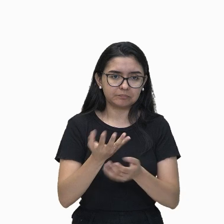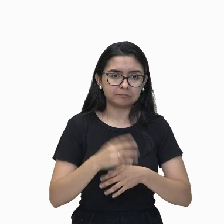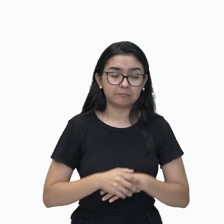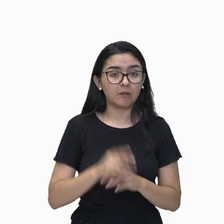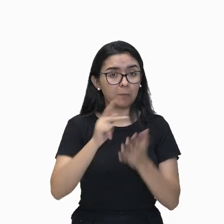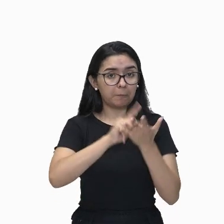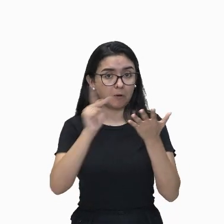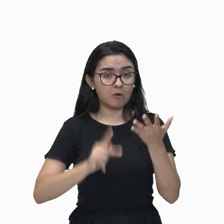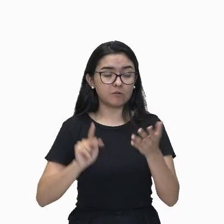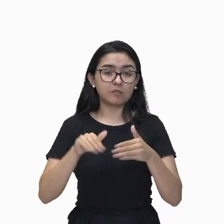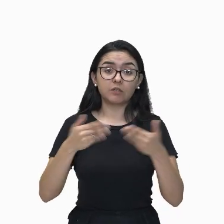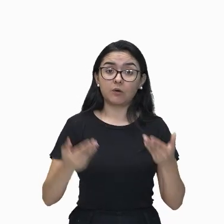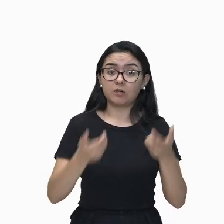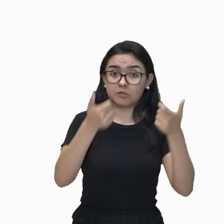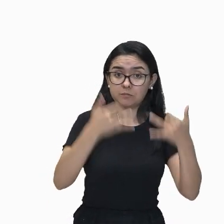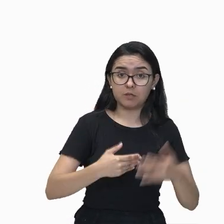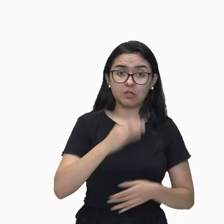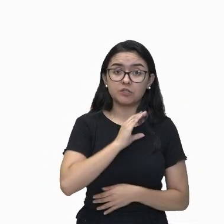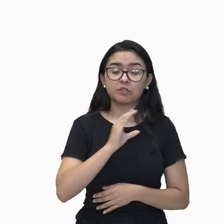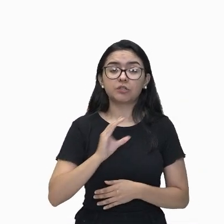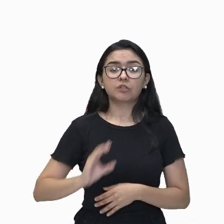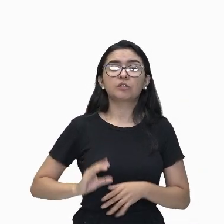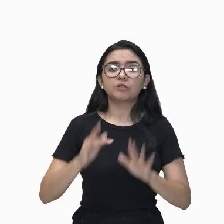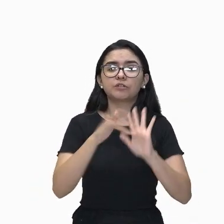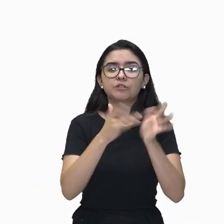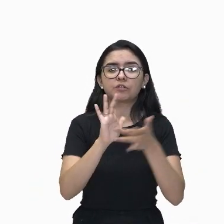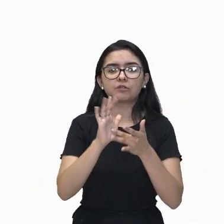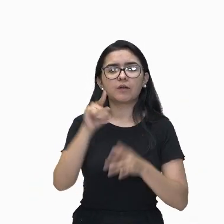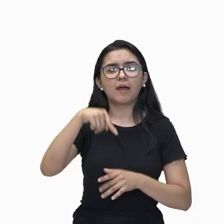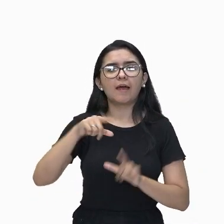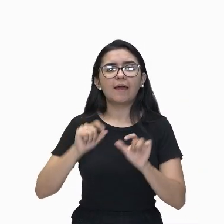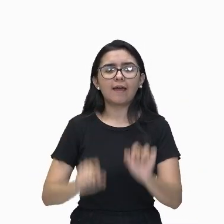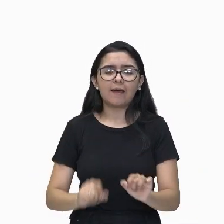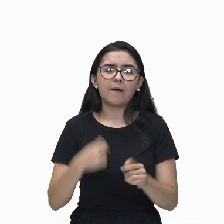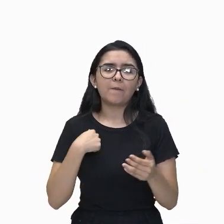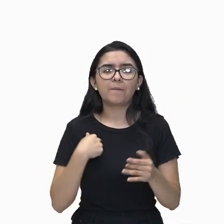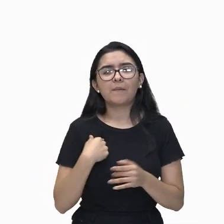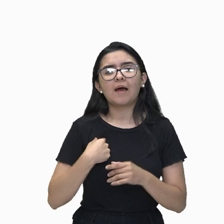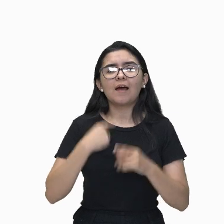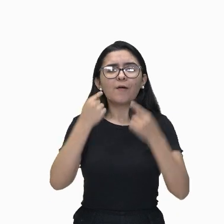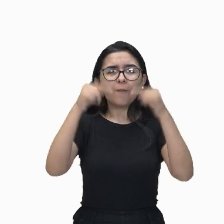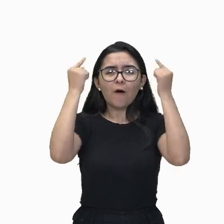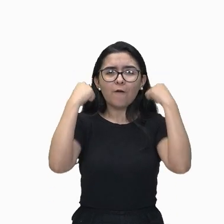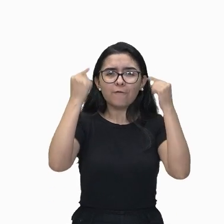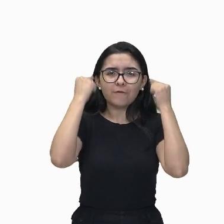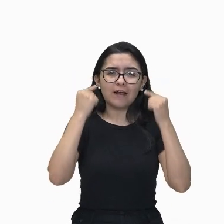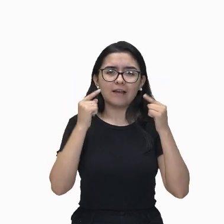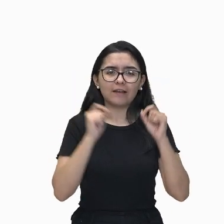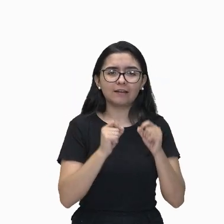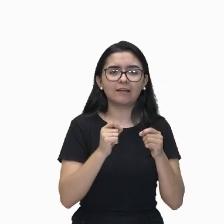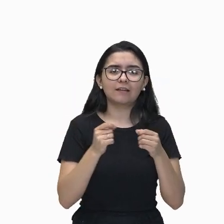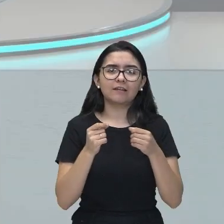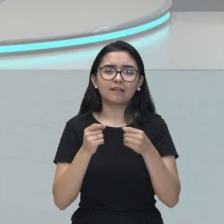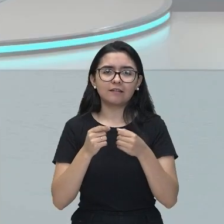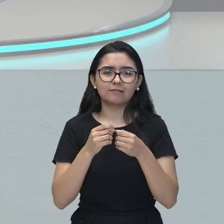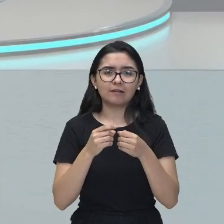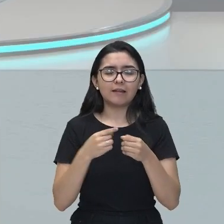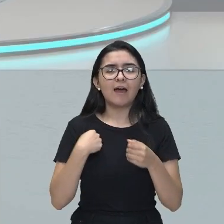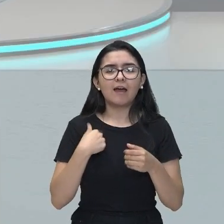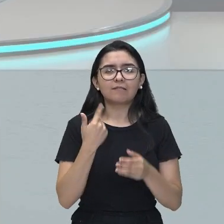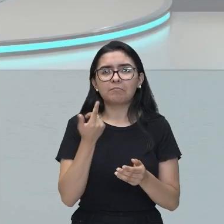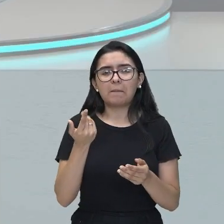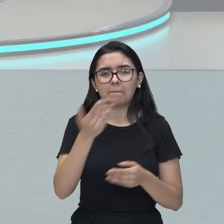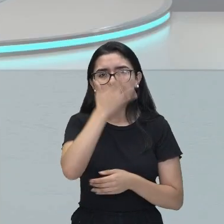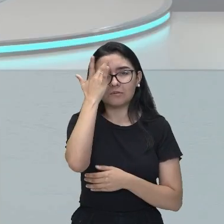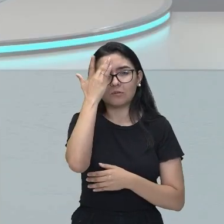quando ele fala de Jesus, ele está se colocando como uma ovelha perdida. Uma ovelha, alguém que sofreu, alguém que errou,